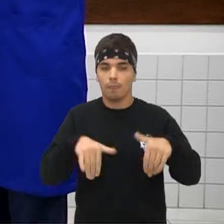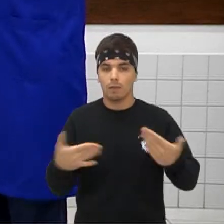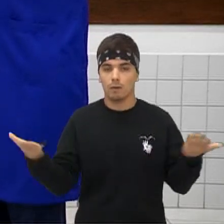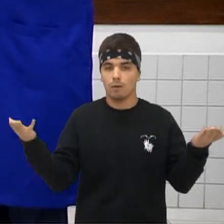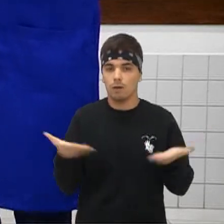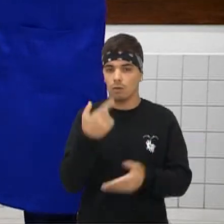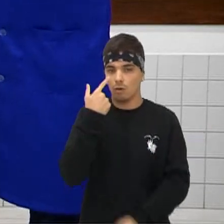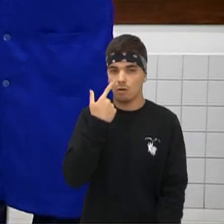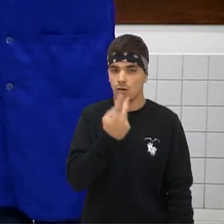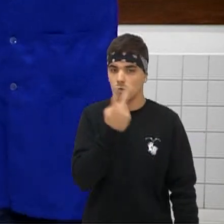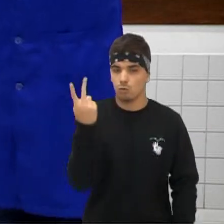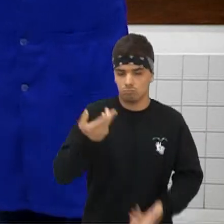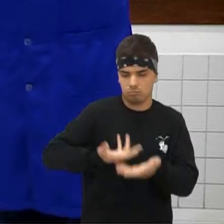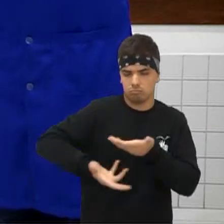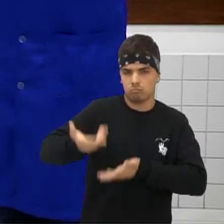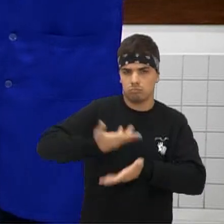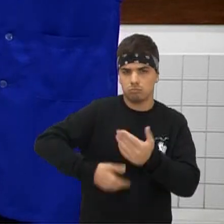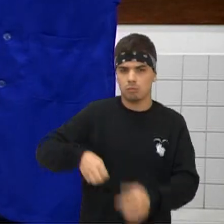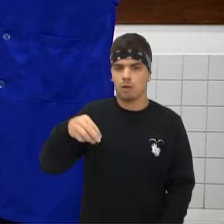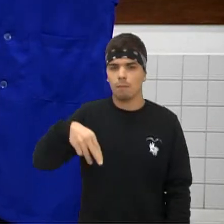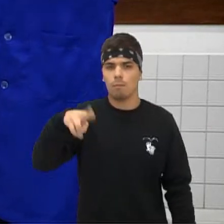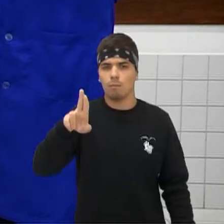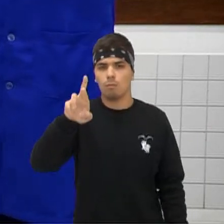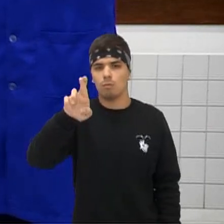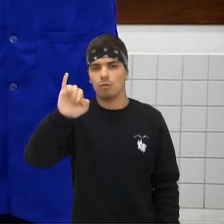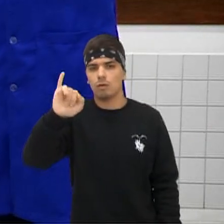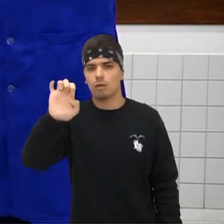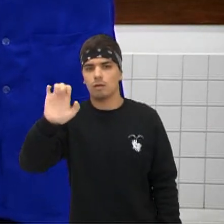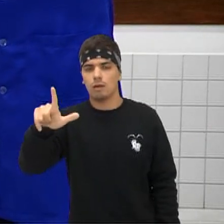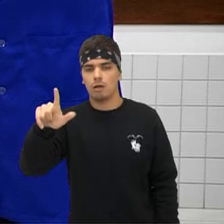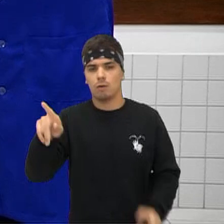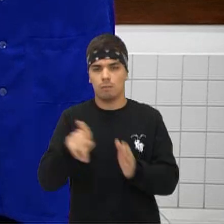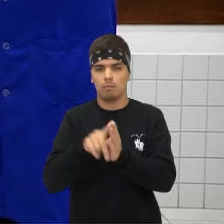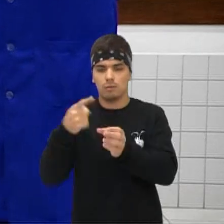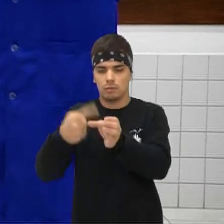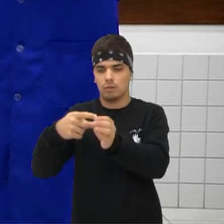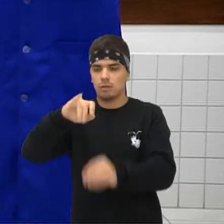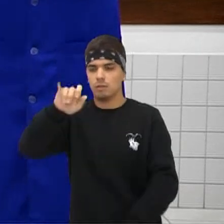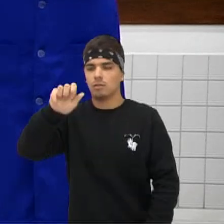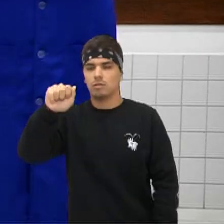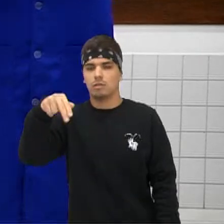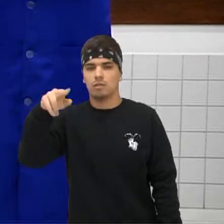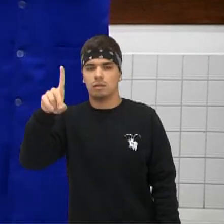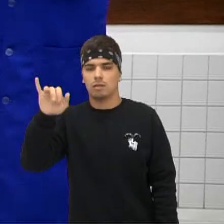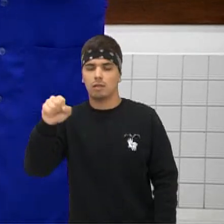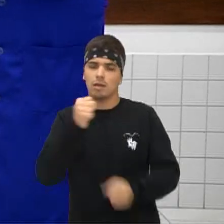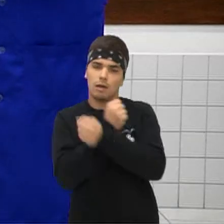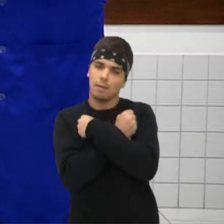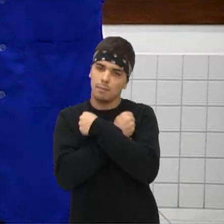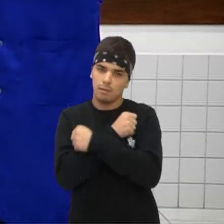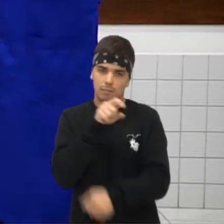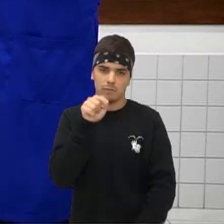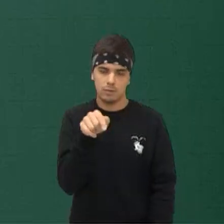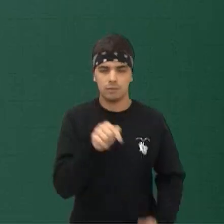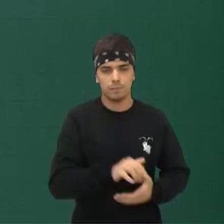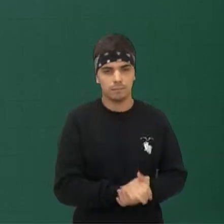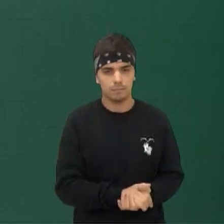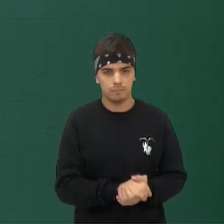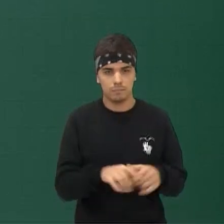lá então Mais duas interações aqui Muriel Reis Então, ali de Jandaya do Sul Do colégio de Itadual Rubi Arbosa Grande abraço para você ali